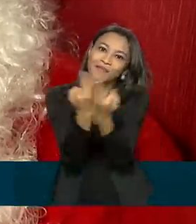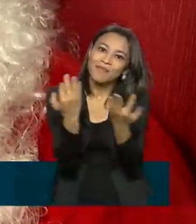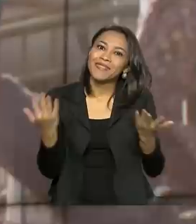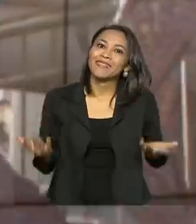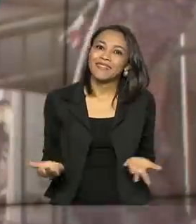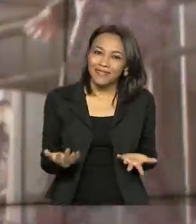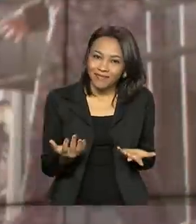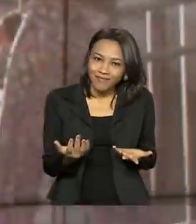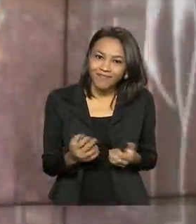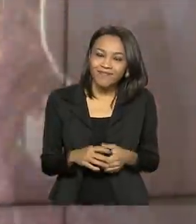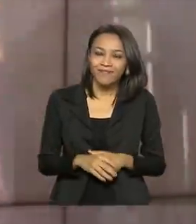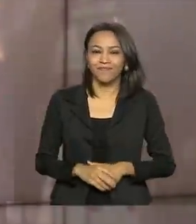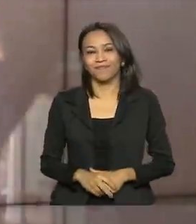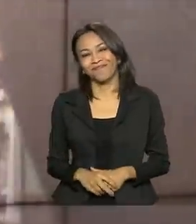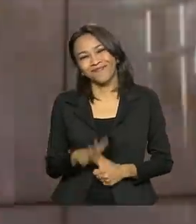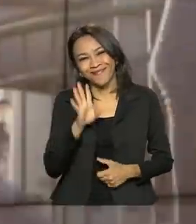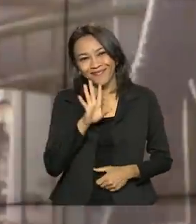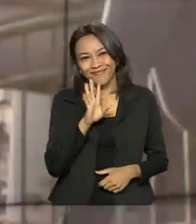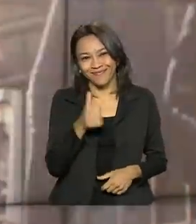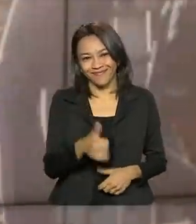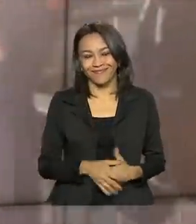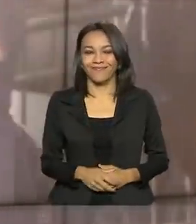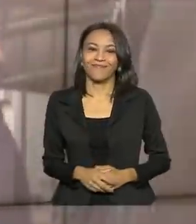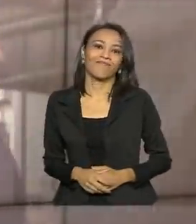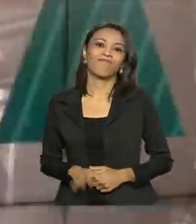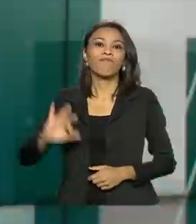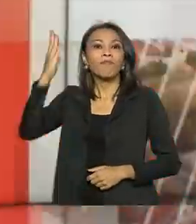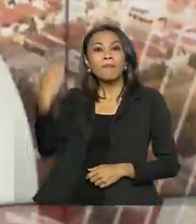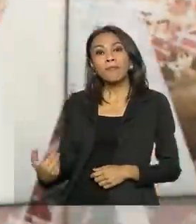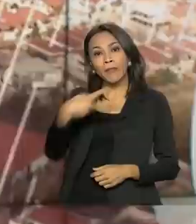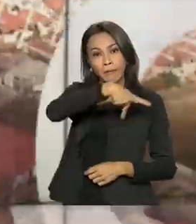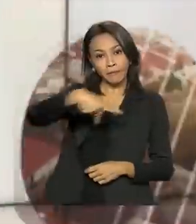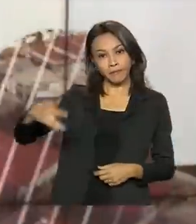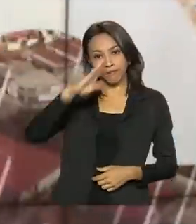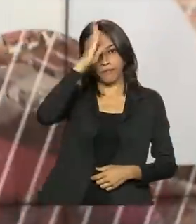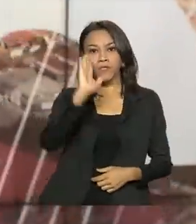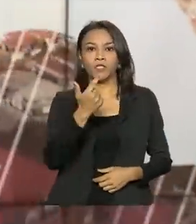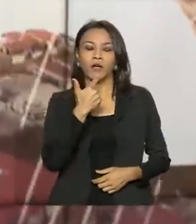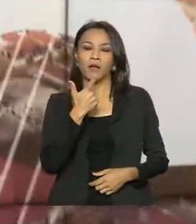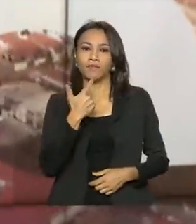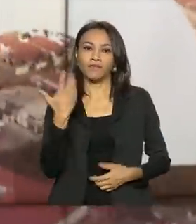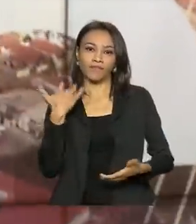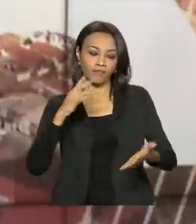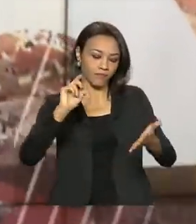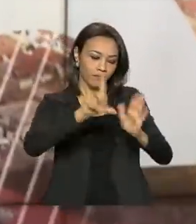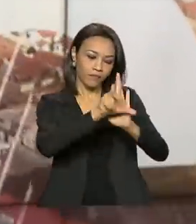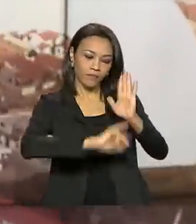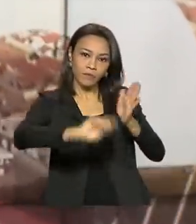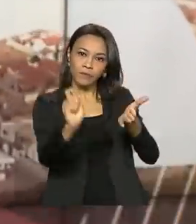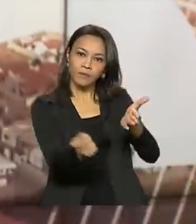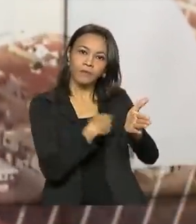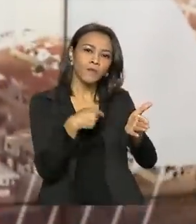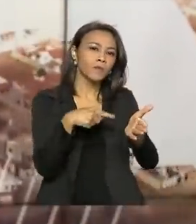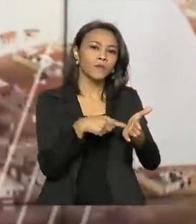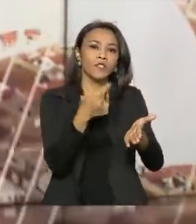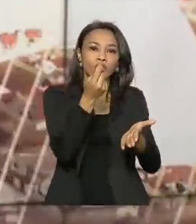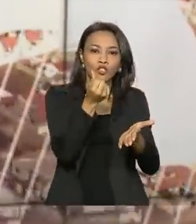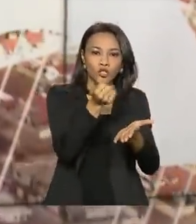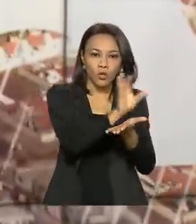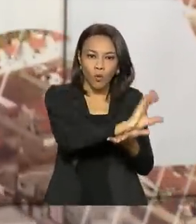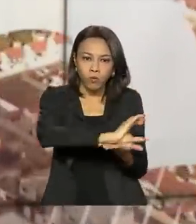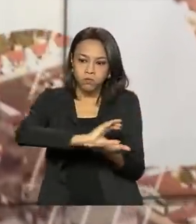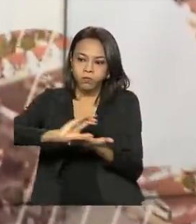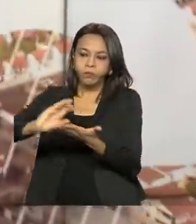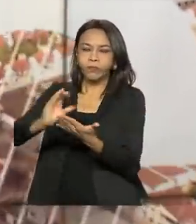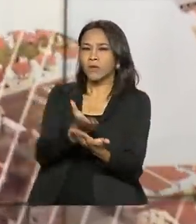essa cadeira. Bacana, né? Olha, o presidente Jair Bolsonaro sancionou a lei que permite o remanejamento de recursos do